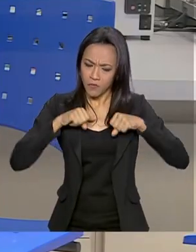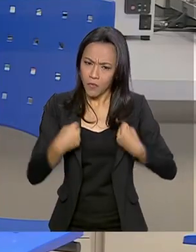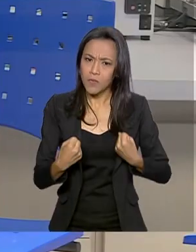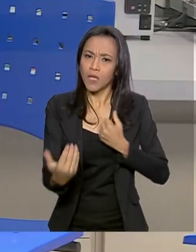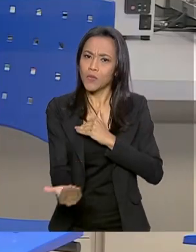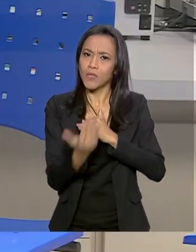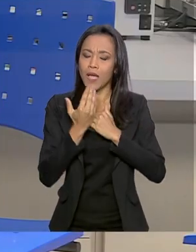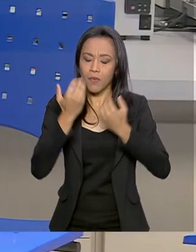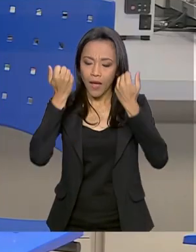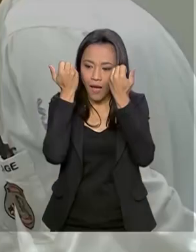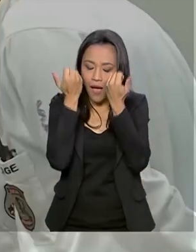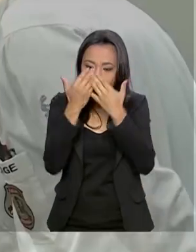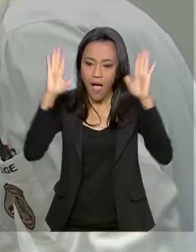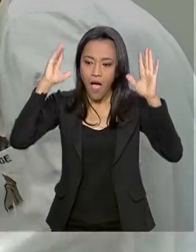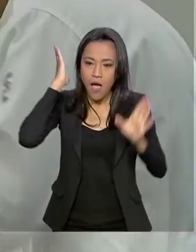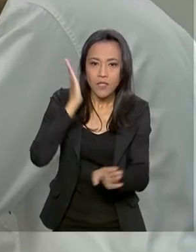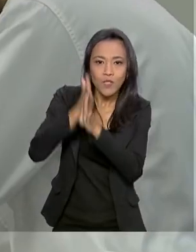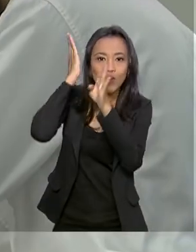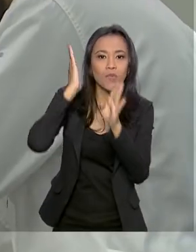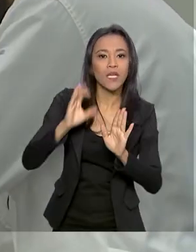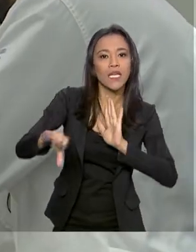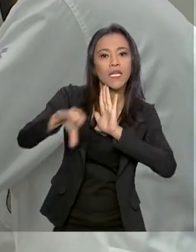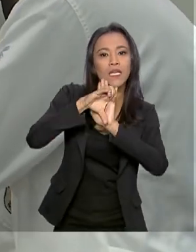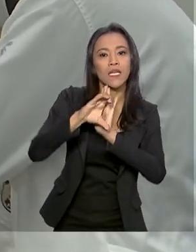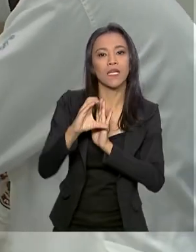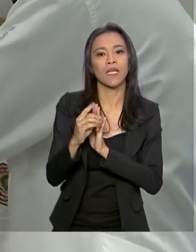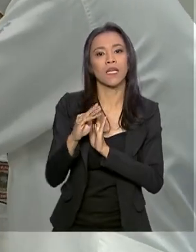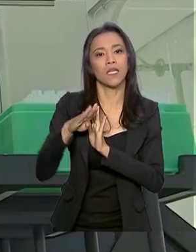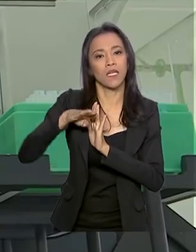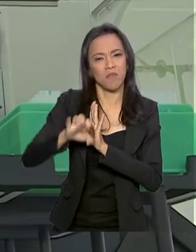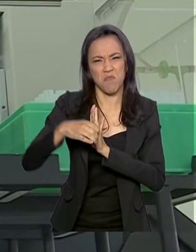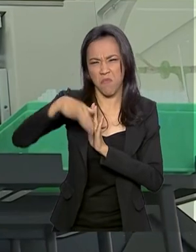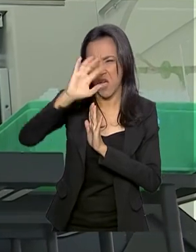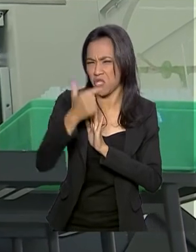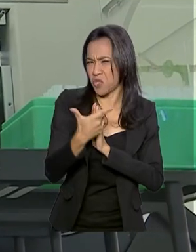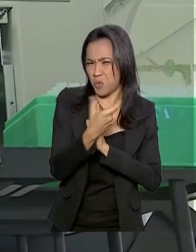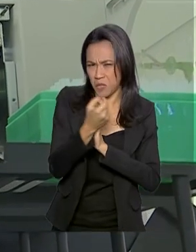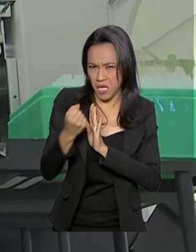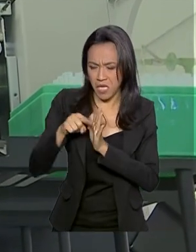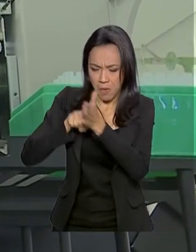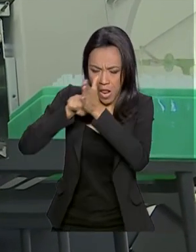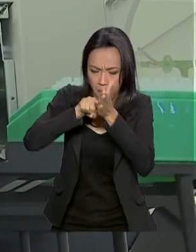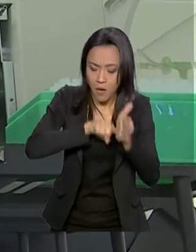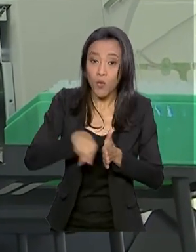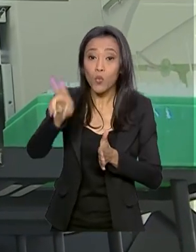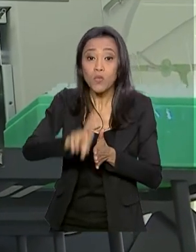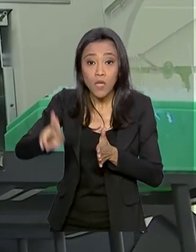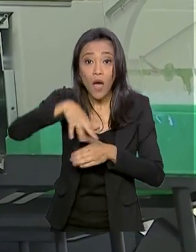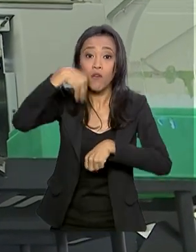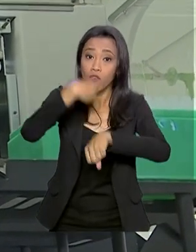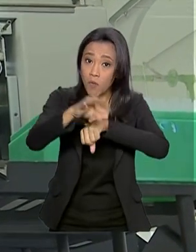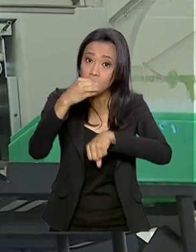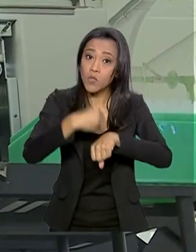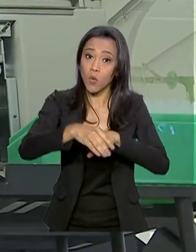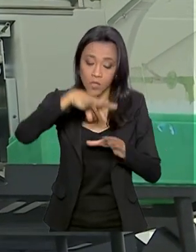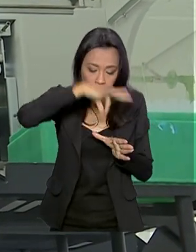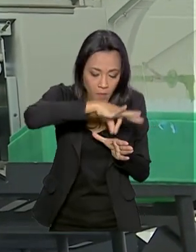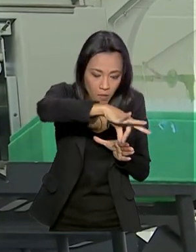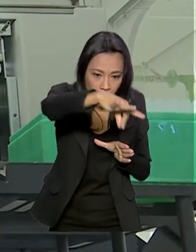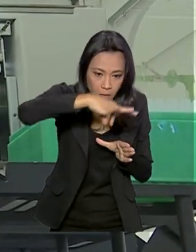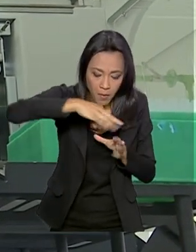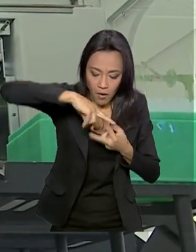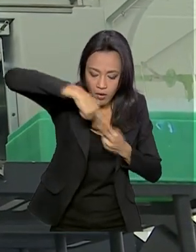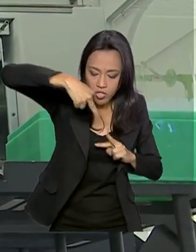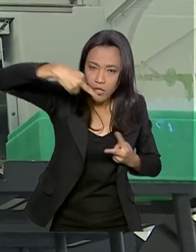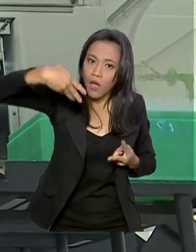de crimes. Até maio deste ano, mais de 800 investigações criminais usaram informações desse banco de dados. Eu